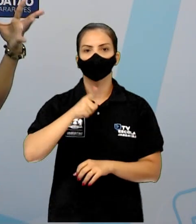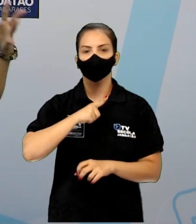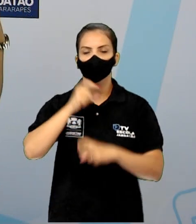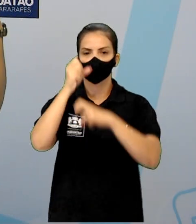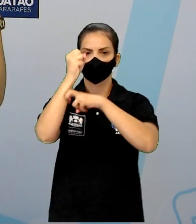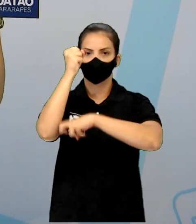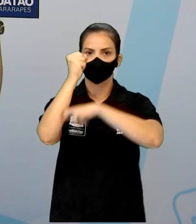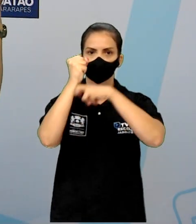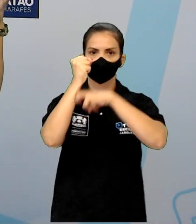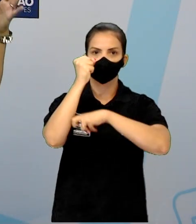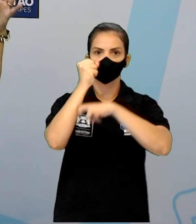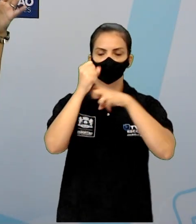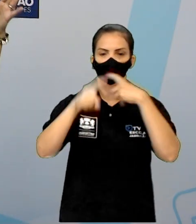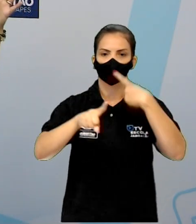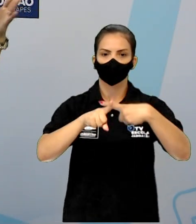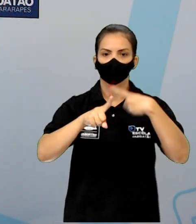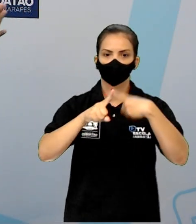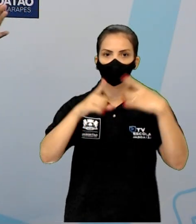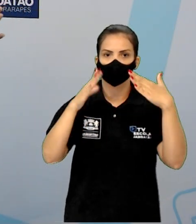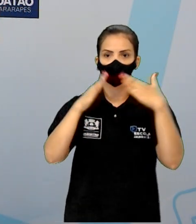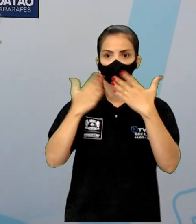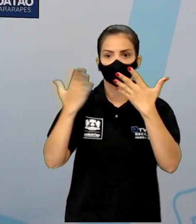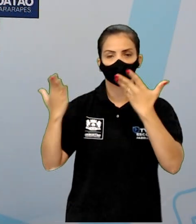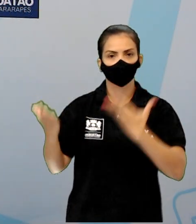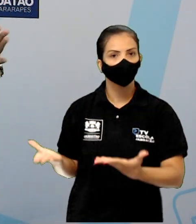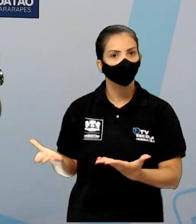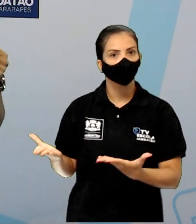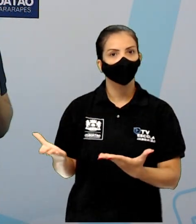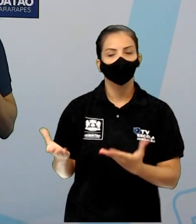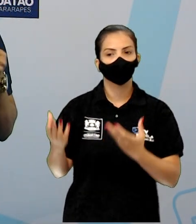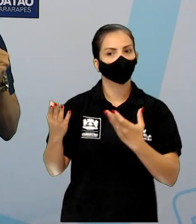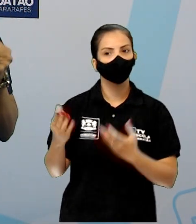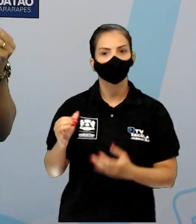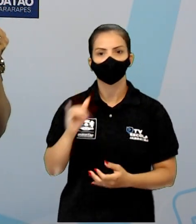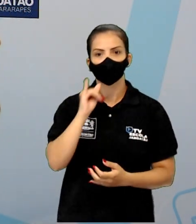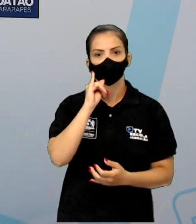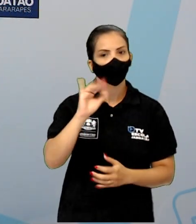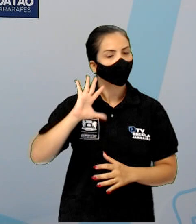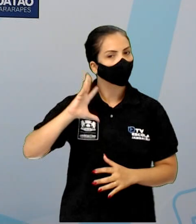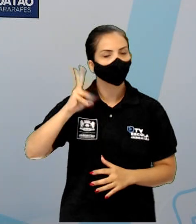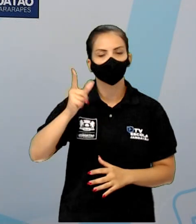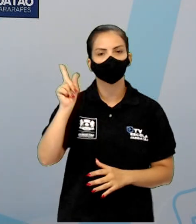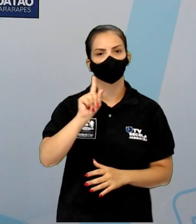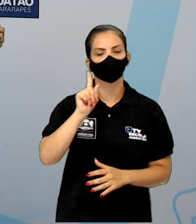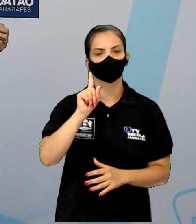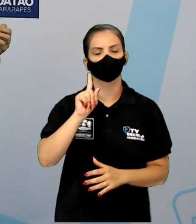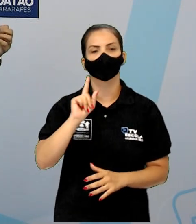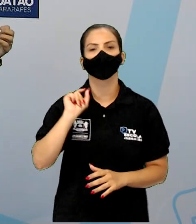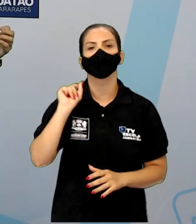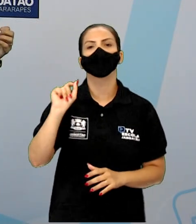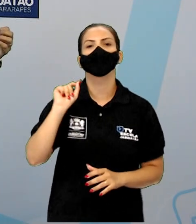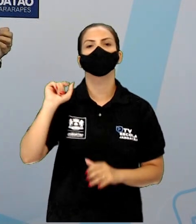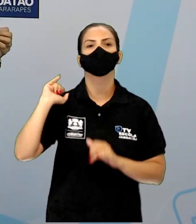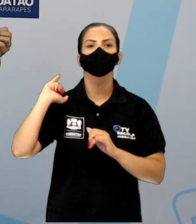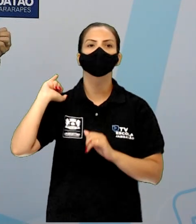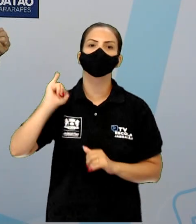ali envolvido, porque essa casa é desse jeito. Eu não vou fazer spoiler, não, tá? Vamos lá, vamos descobrir o que são contos.